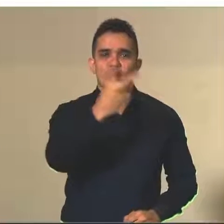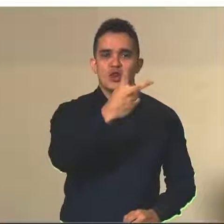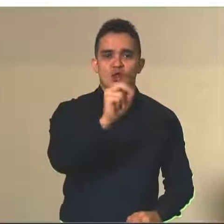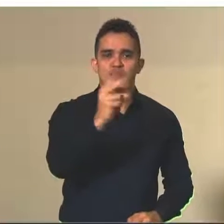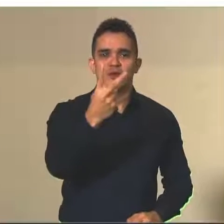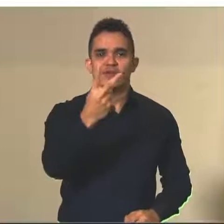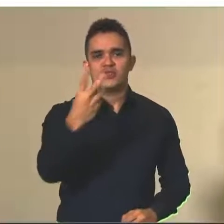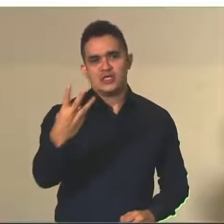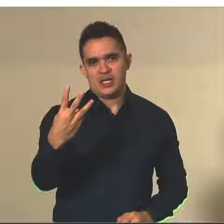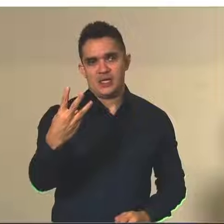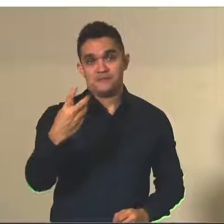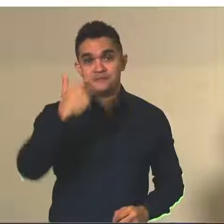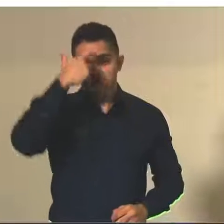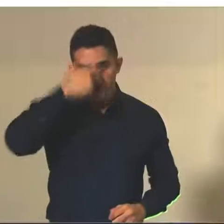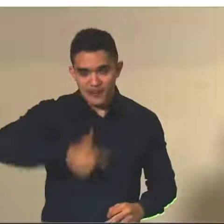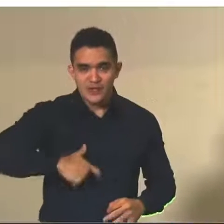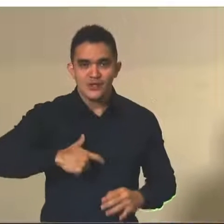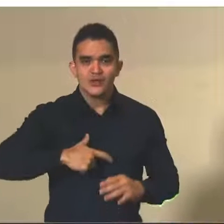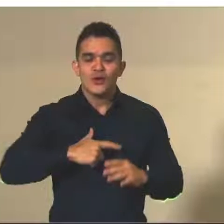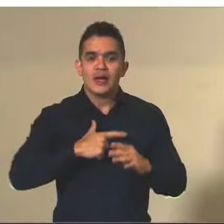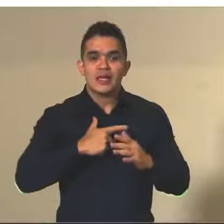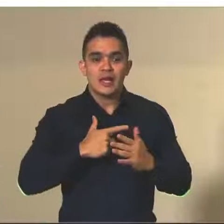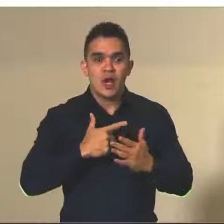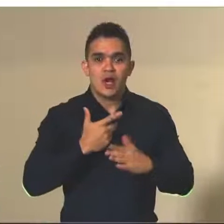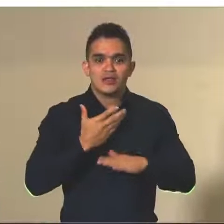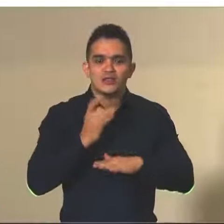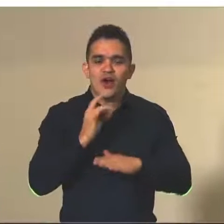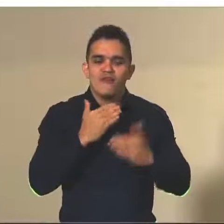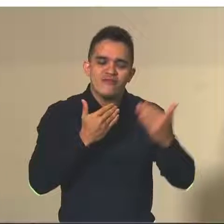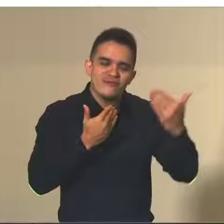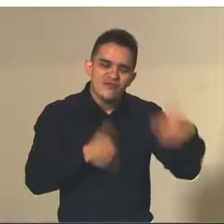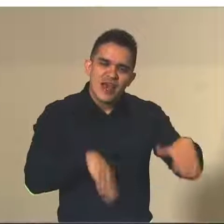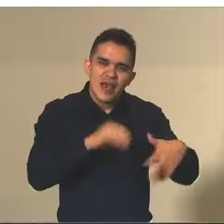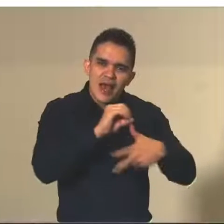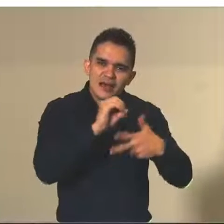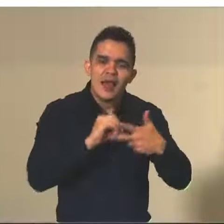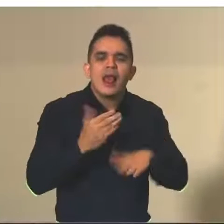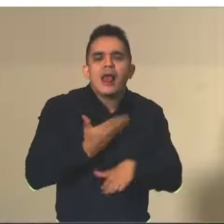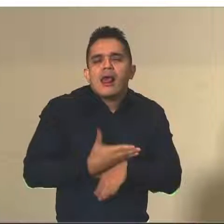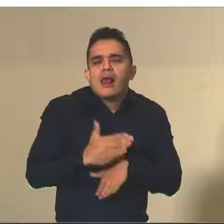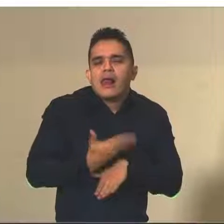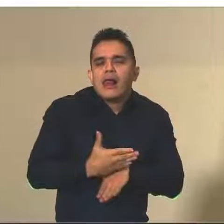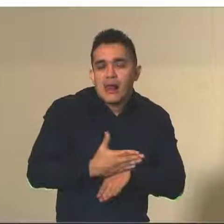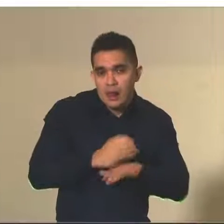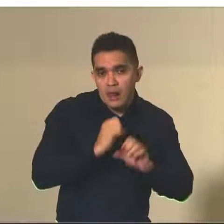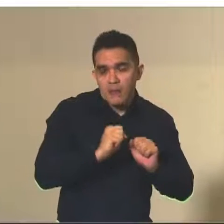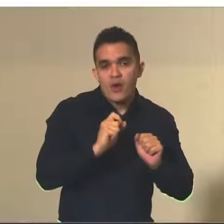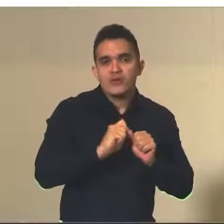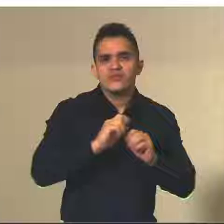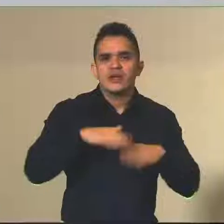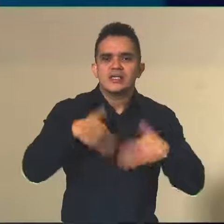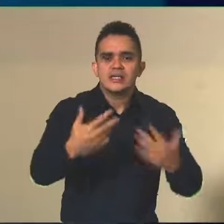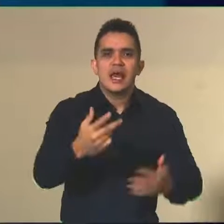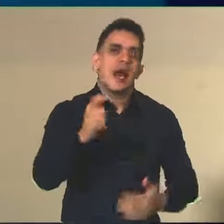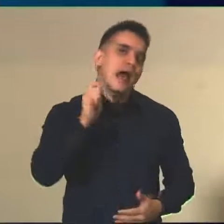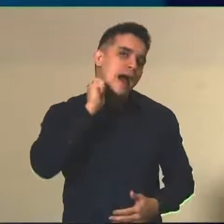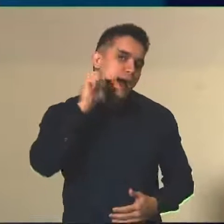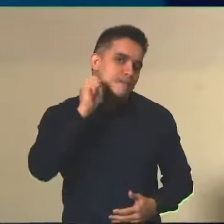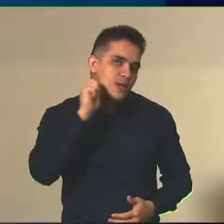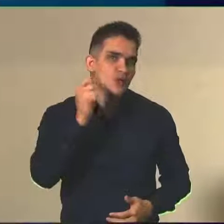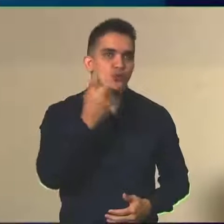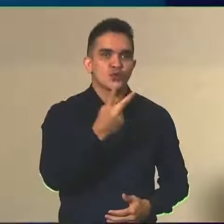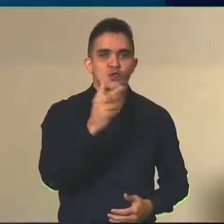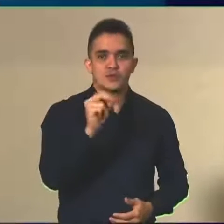Para os treineiros e também a própria vista pedagógica da redação, isso será feito em abril de 2023.